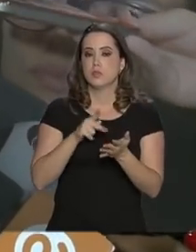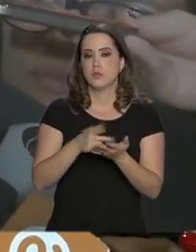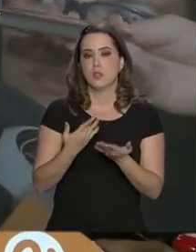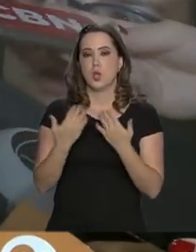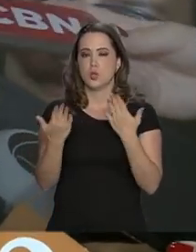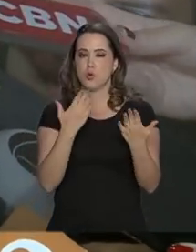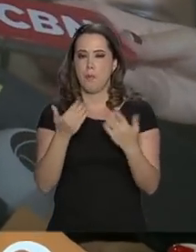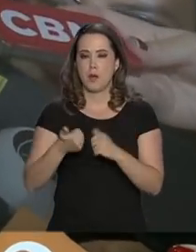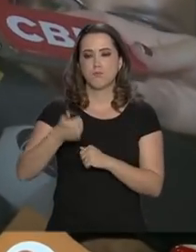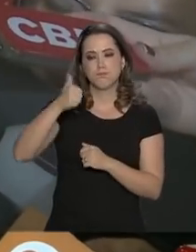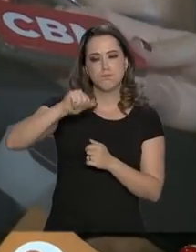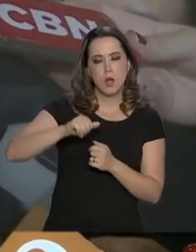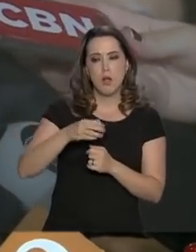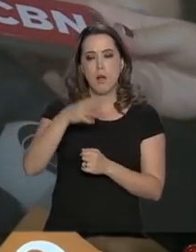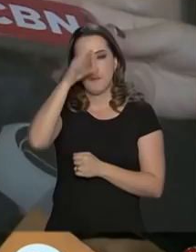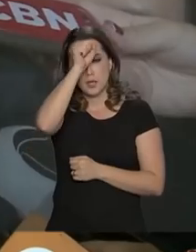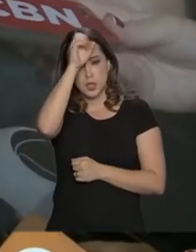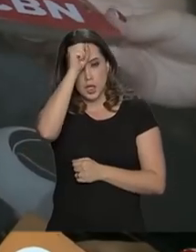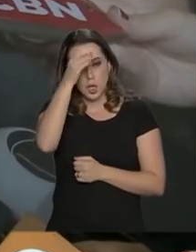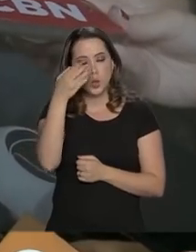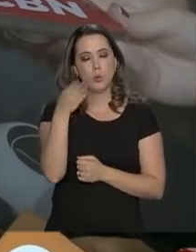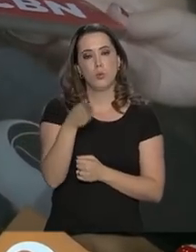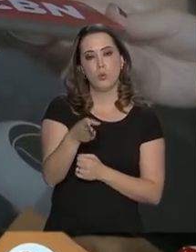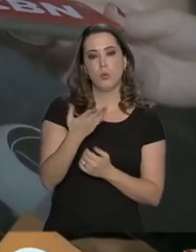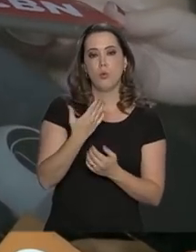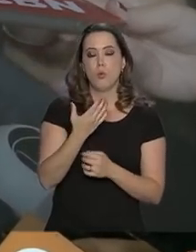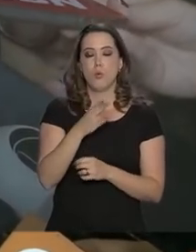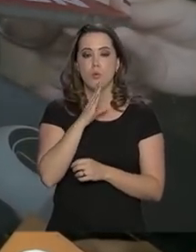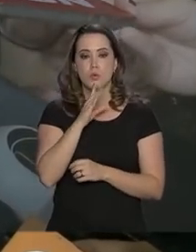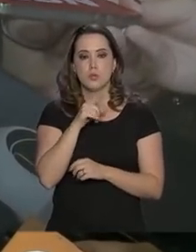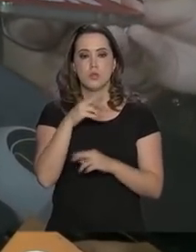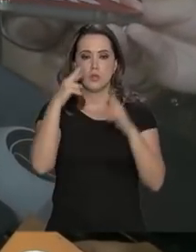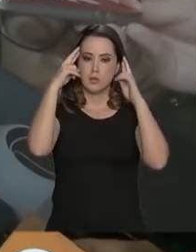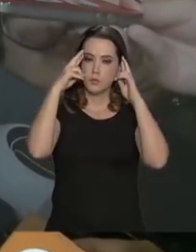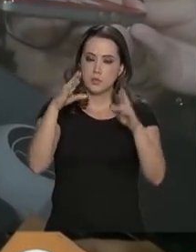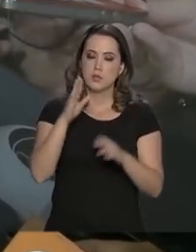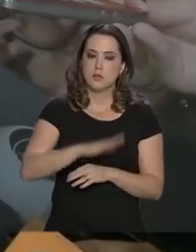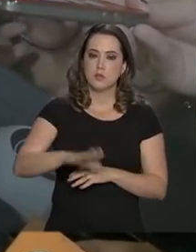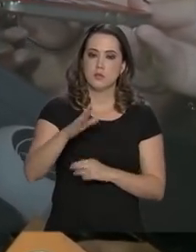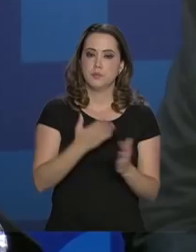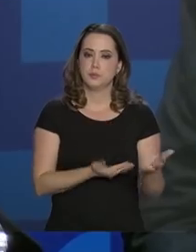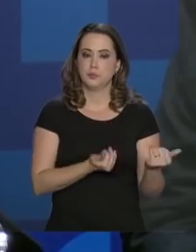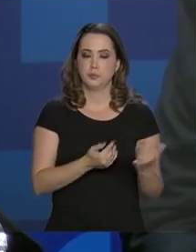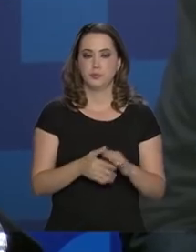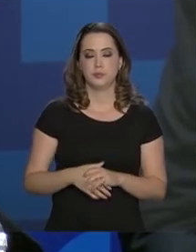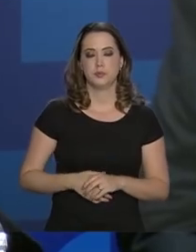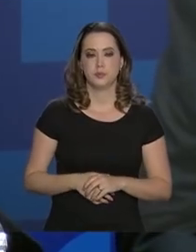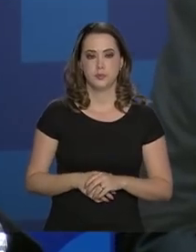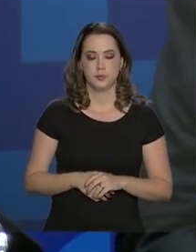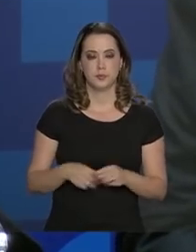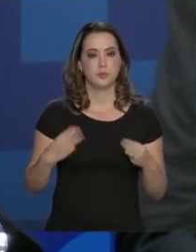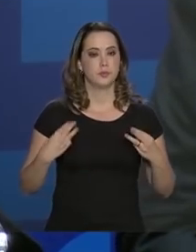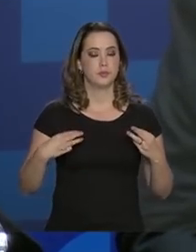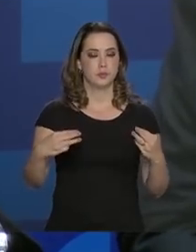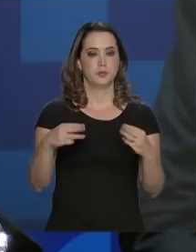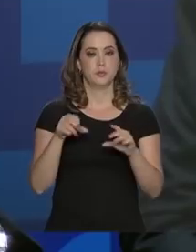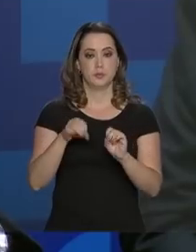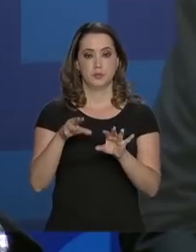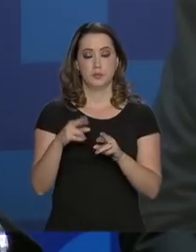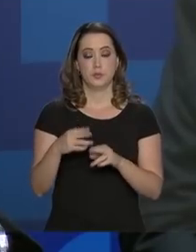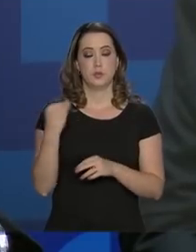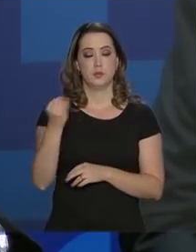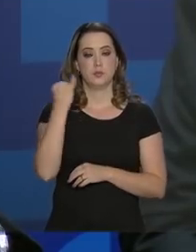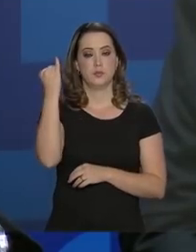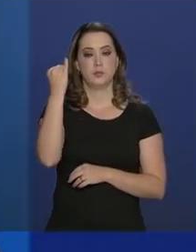medir o conhecimento, respeitar nossas crianças, respeitar os nossos adolescentes. O ministro da Educação destacou a